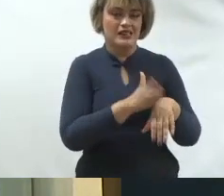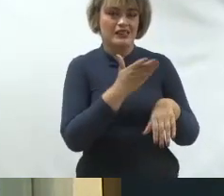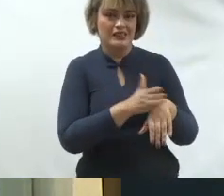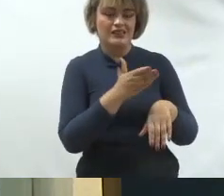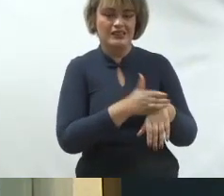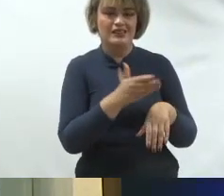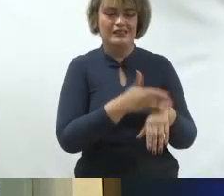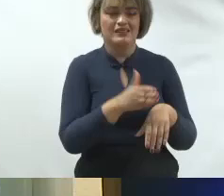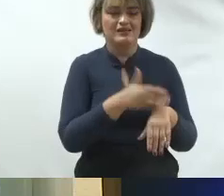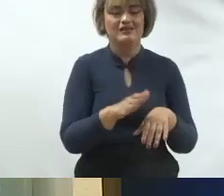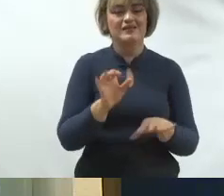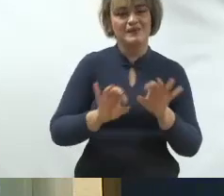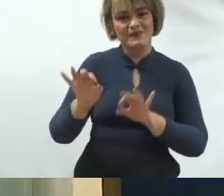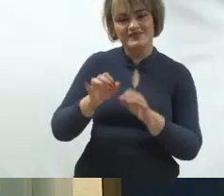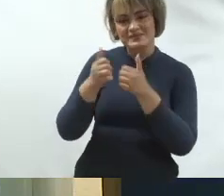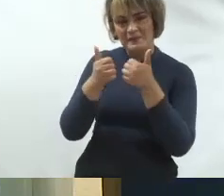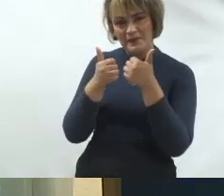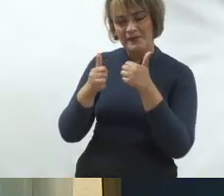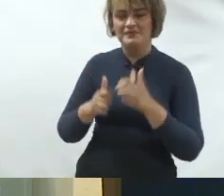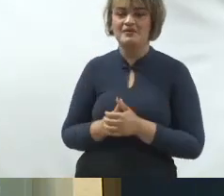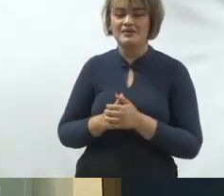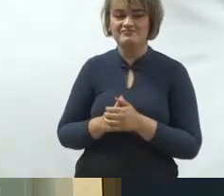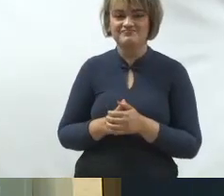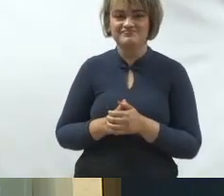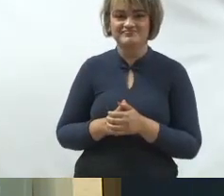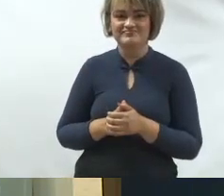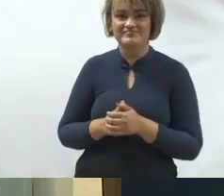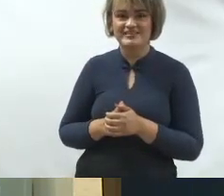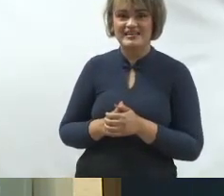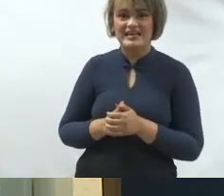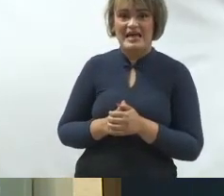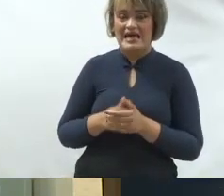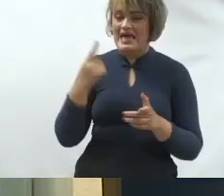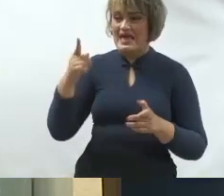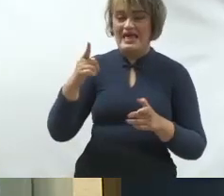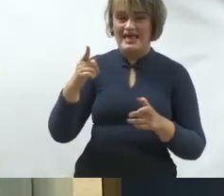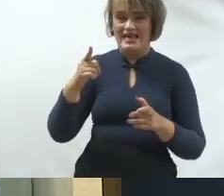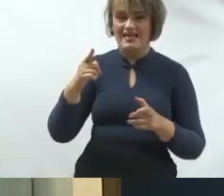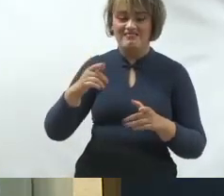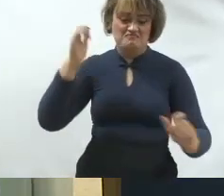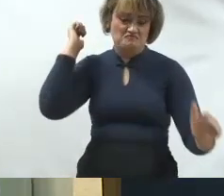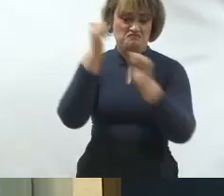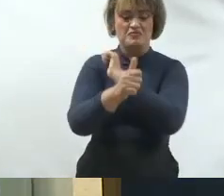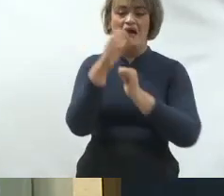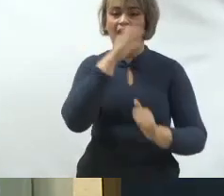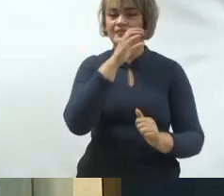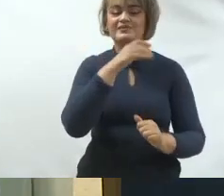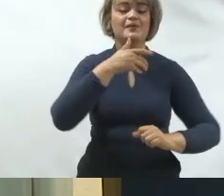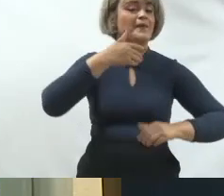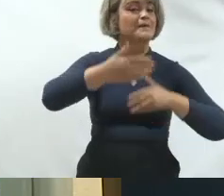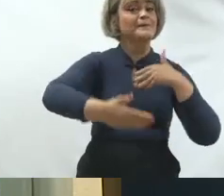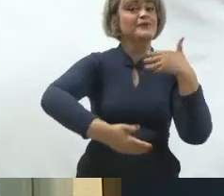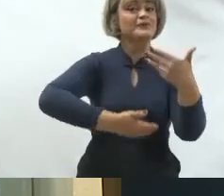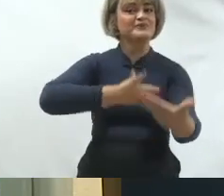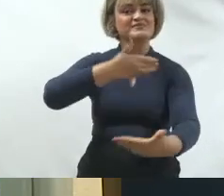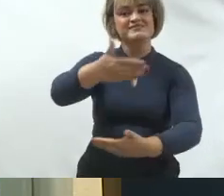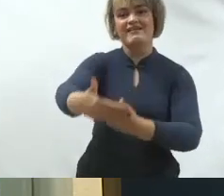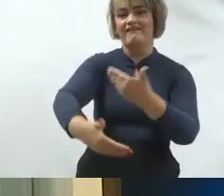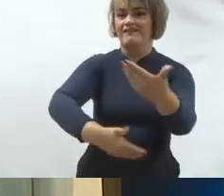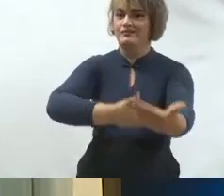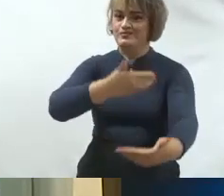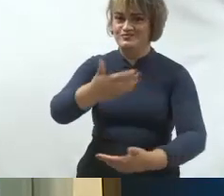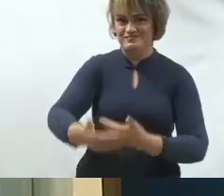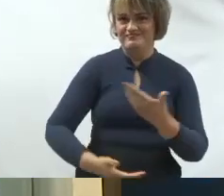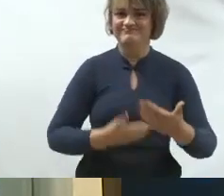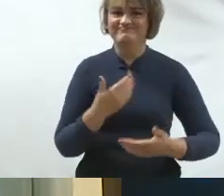preparar a jornada, né? Porque não é uma corrida de 100 metros, é uma maratona. Então, é isso que eu quero trazer para vocês hoje.